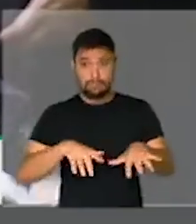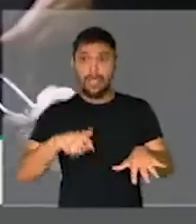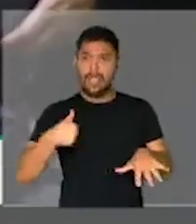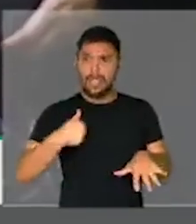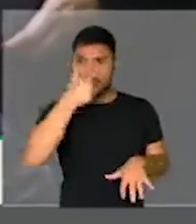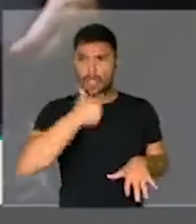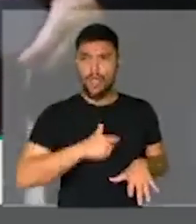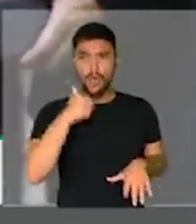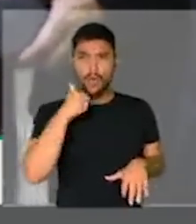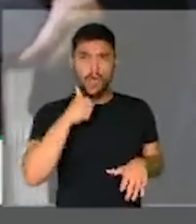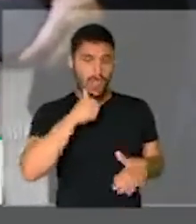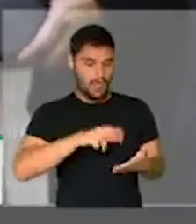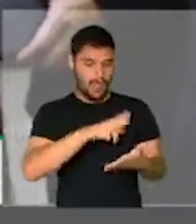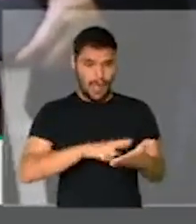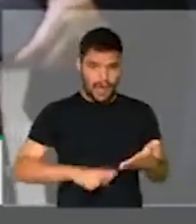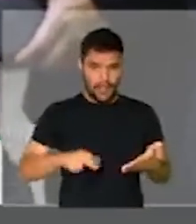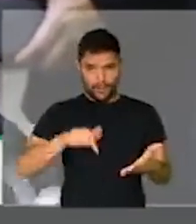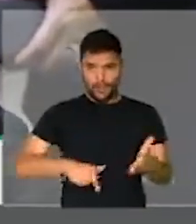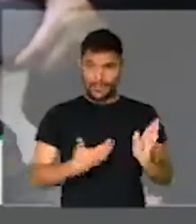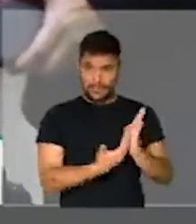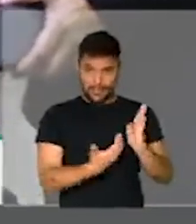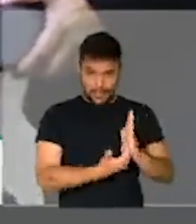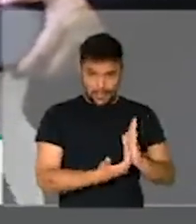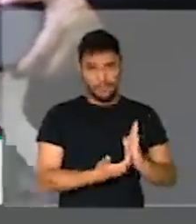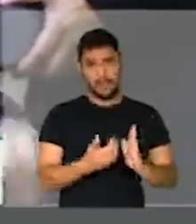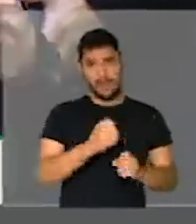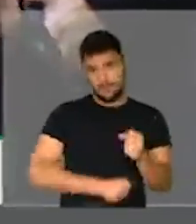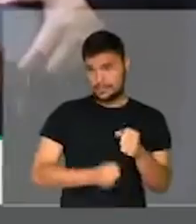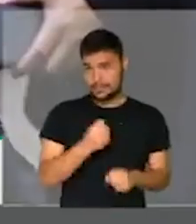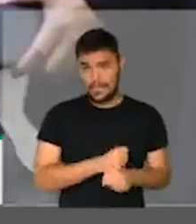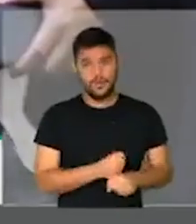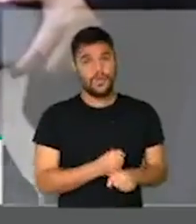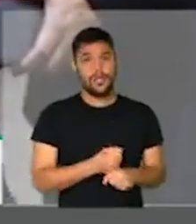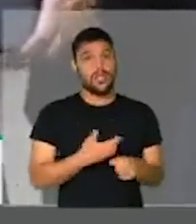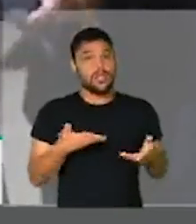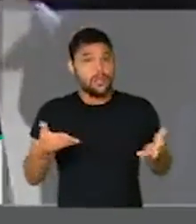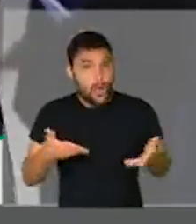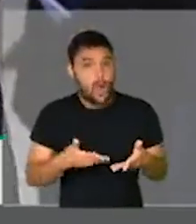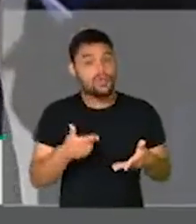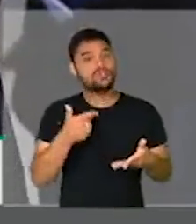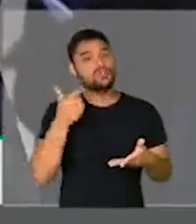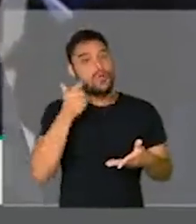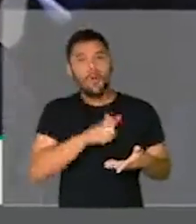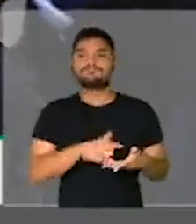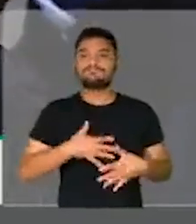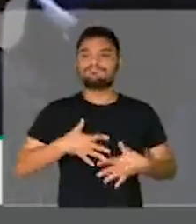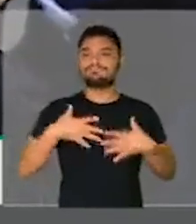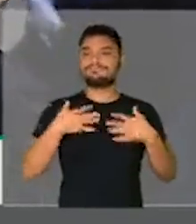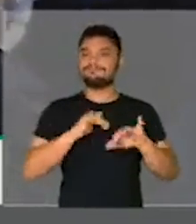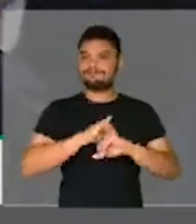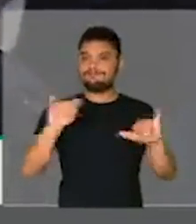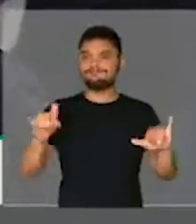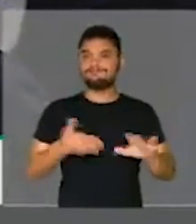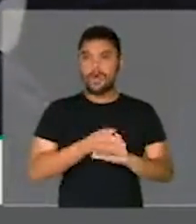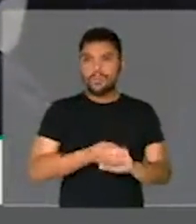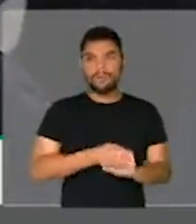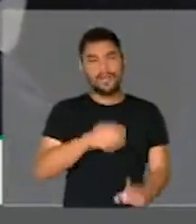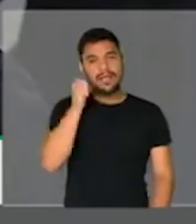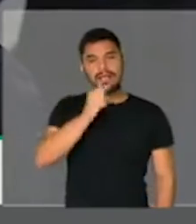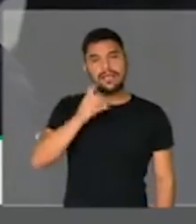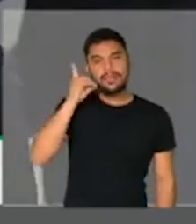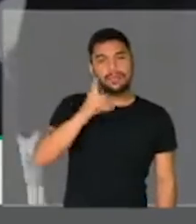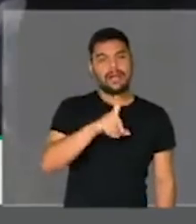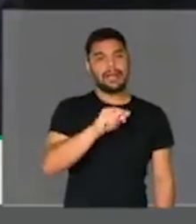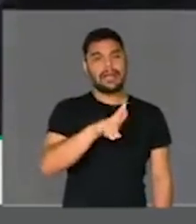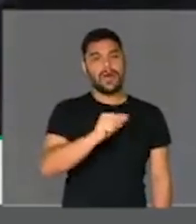relatora desta matéria na Câmara dos Deputados na legislatura anterior e poder hoje fazer esse registro. Meus cumprimentos, deputada Laura